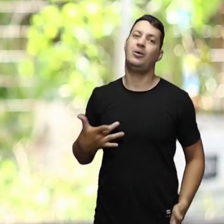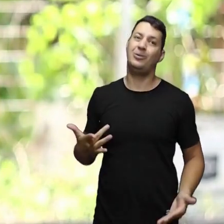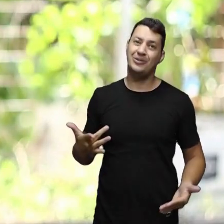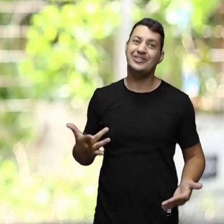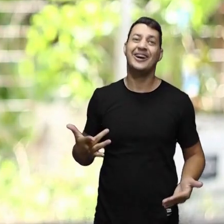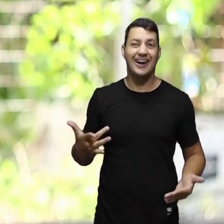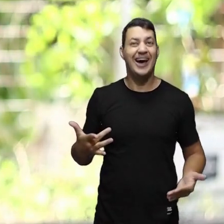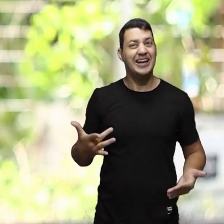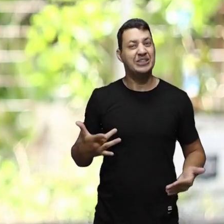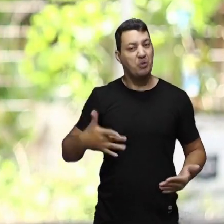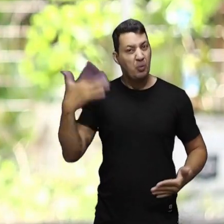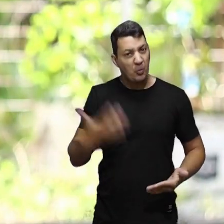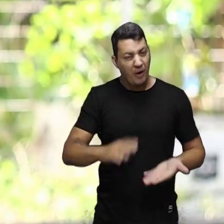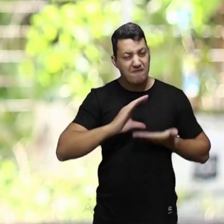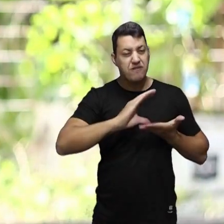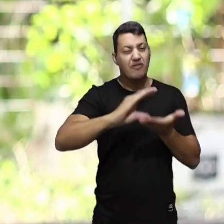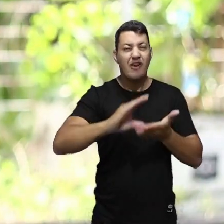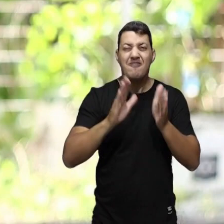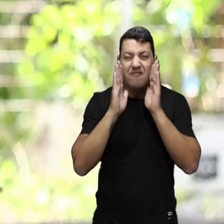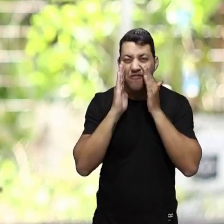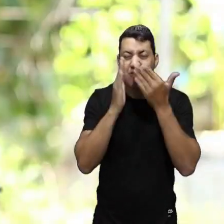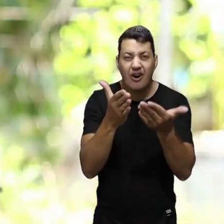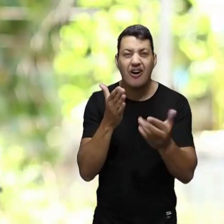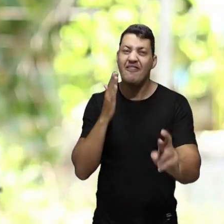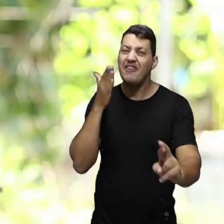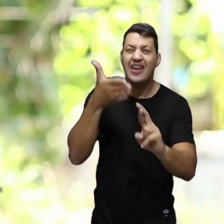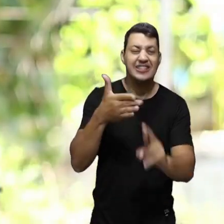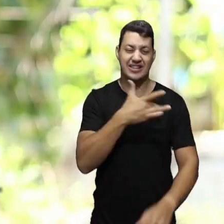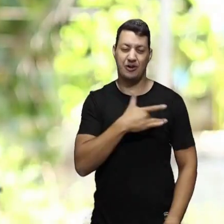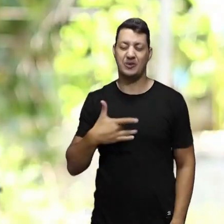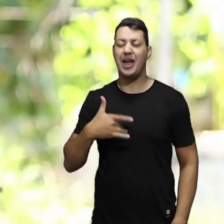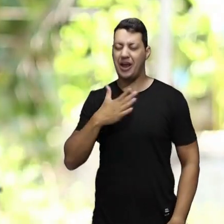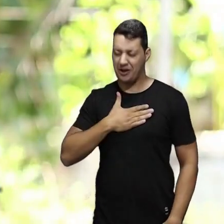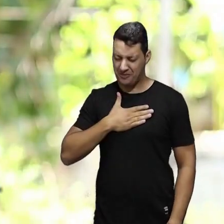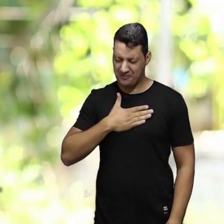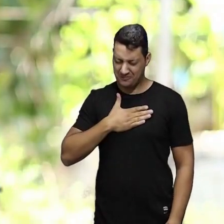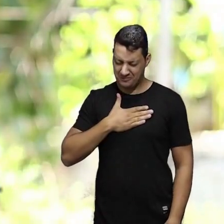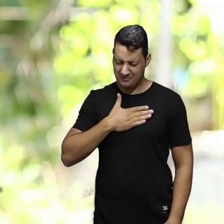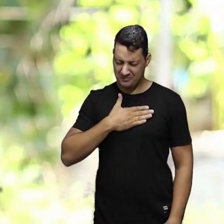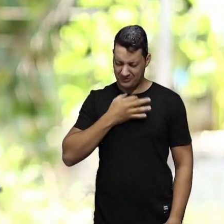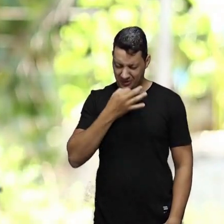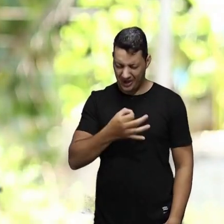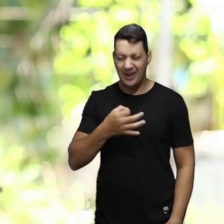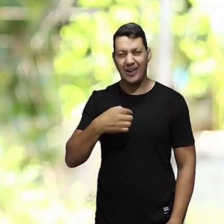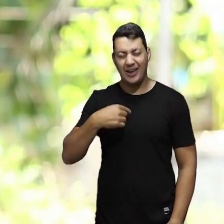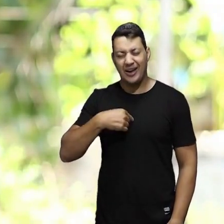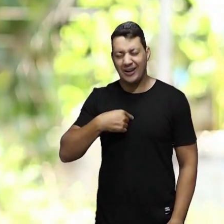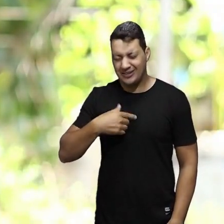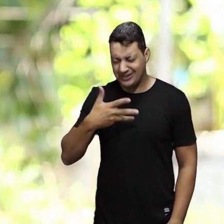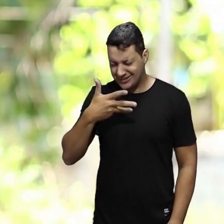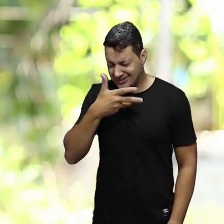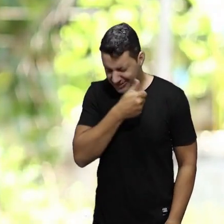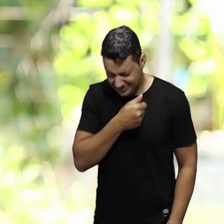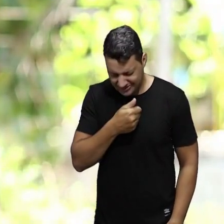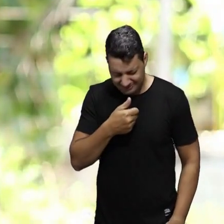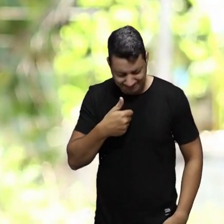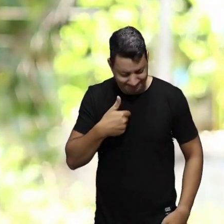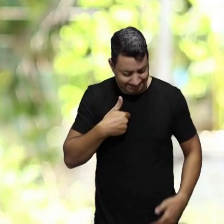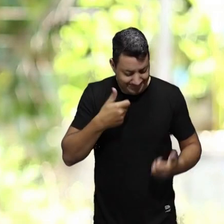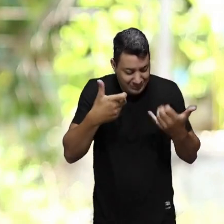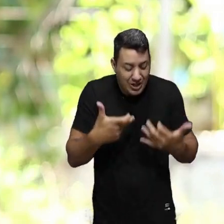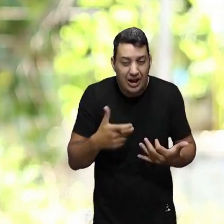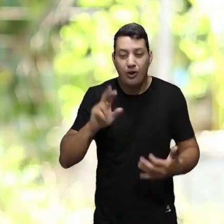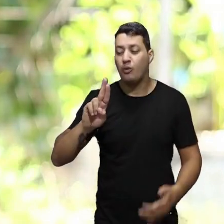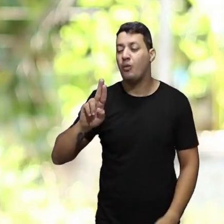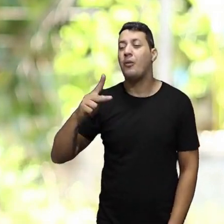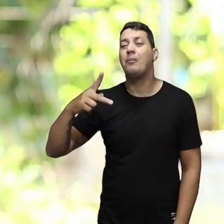investiu demais na saúde. Eu diria, já, eu fui salvo pela, não